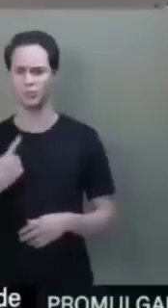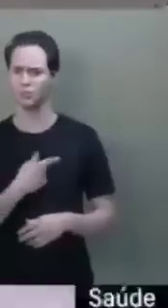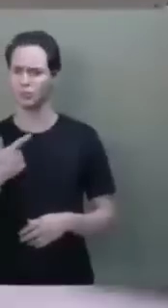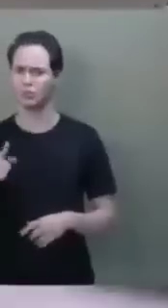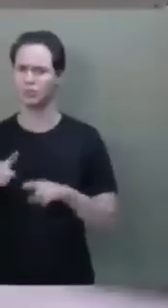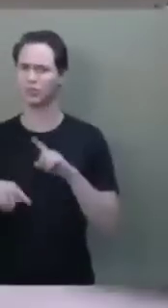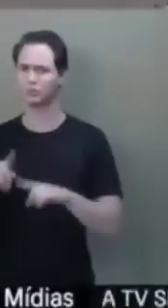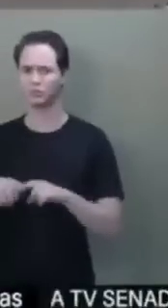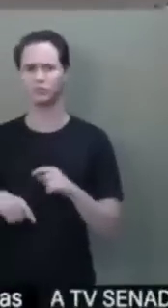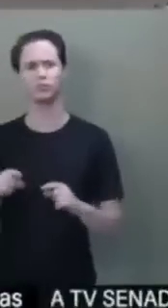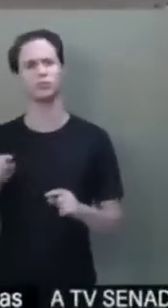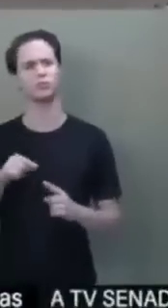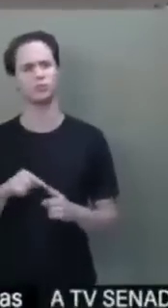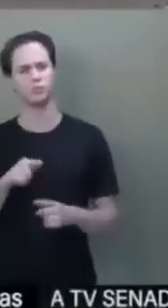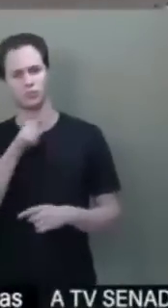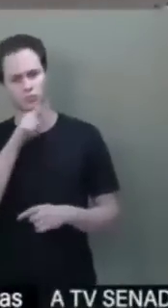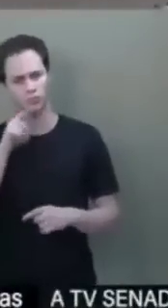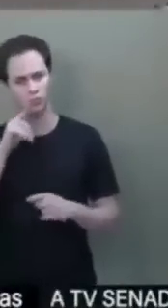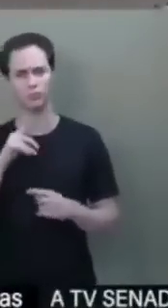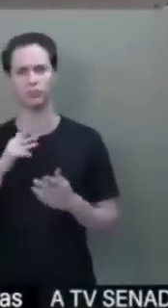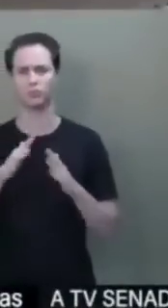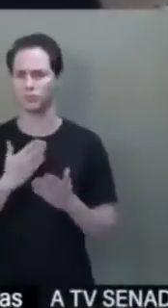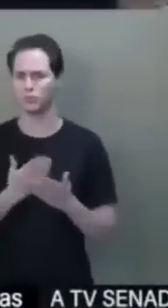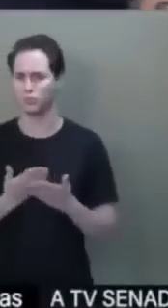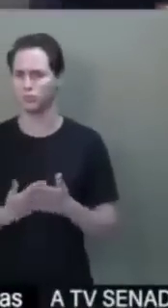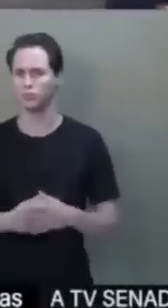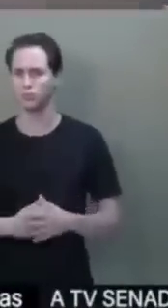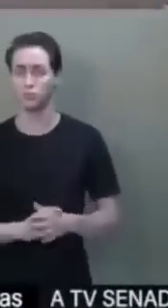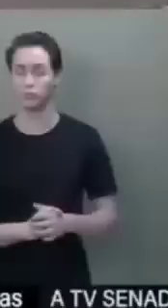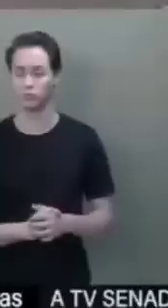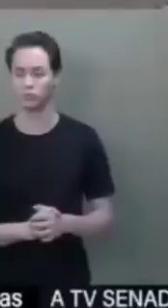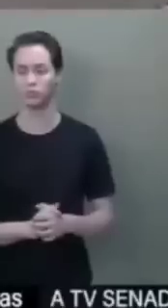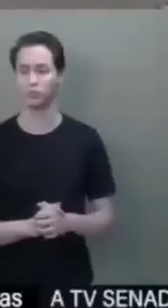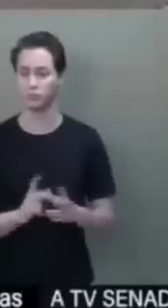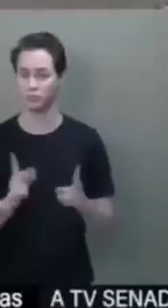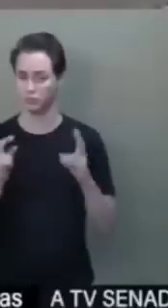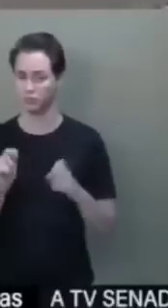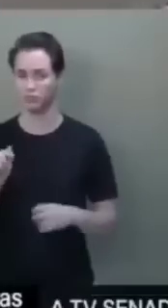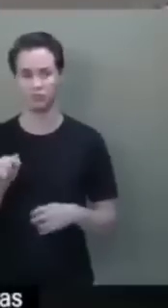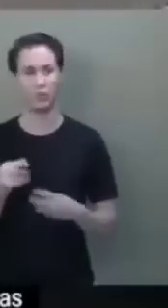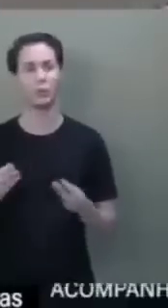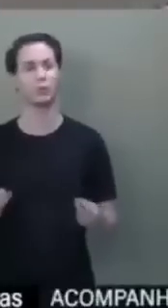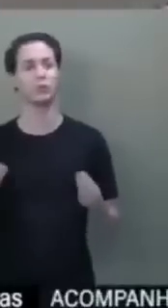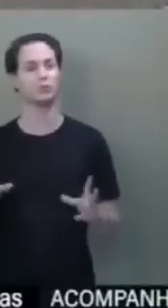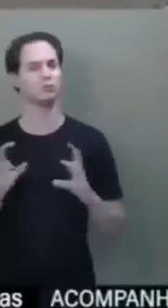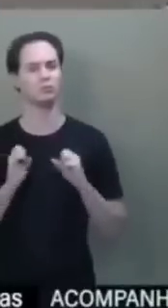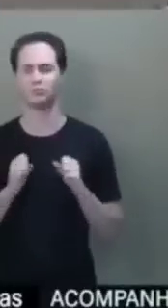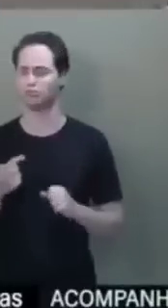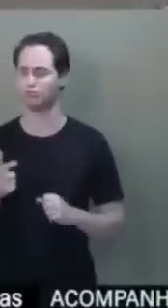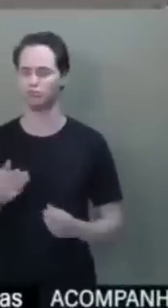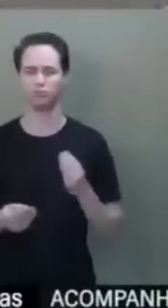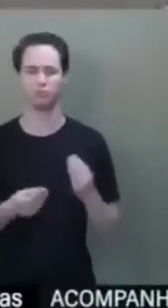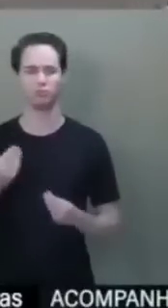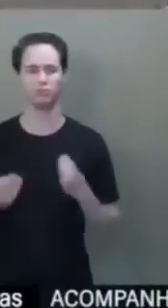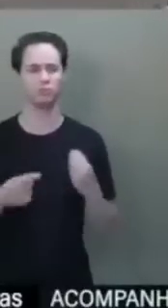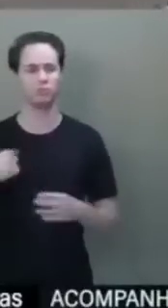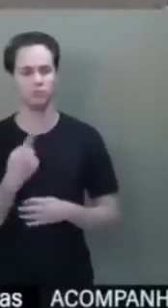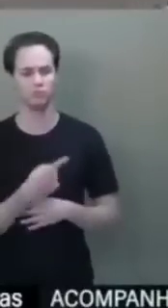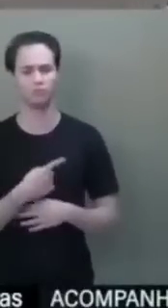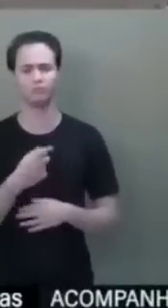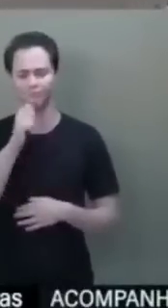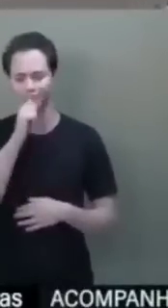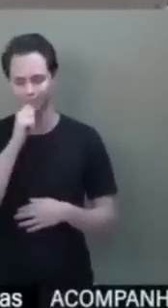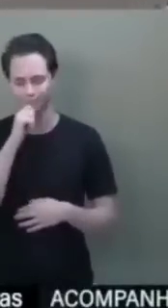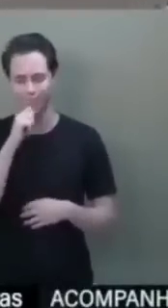recursos para a merenda escolar. É evidente que uma situação dessa era inadmissível, inaceitável, e nós estamos corrigindo.